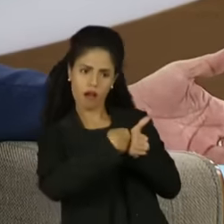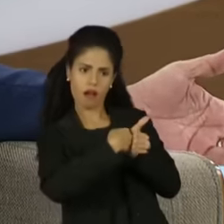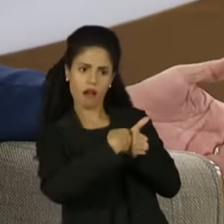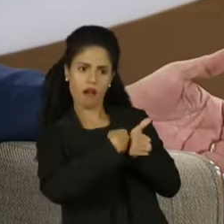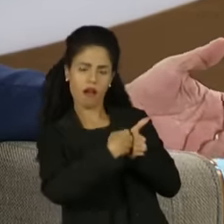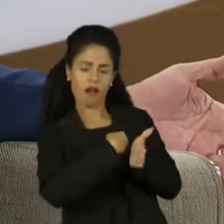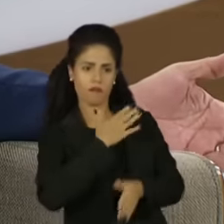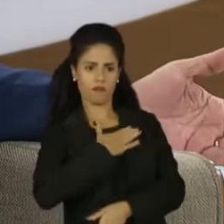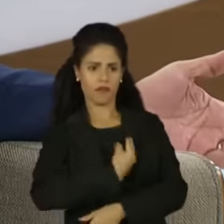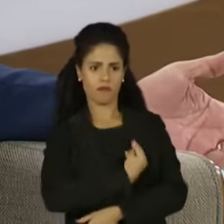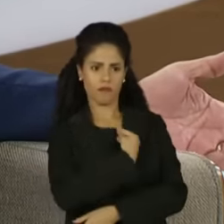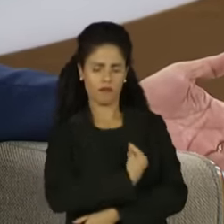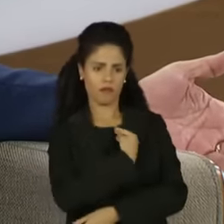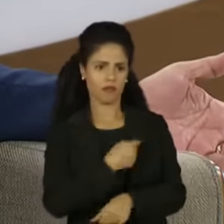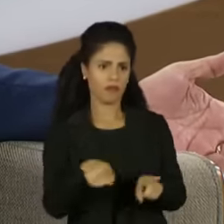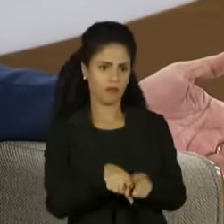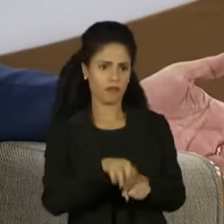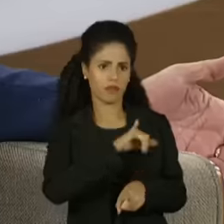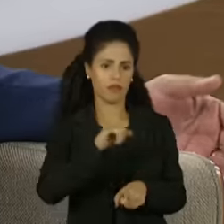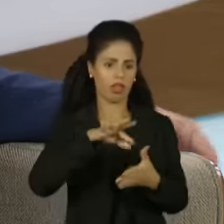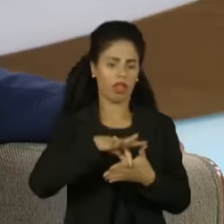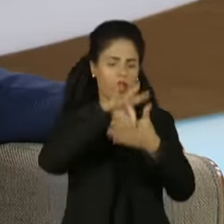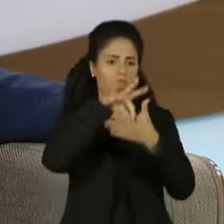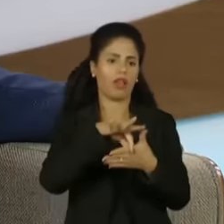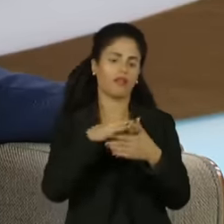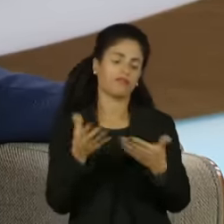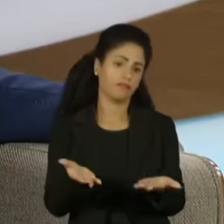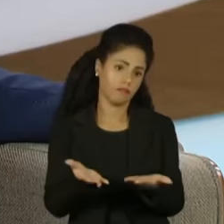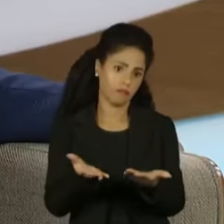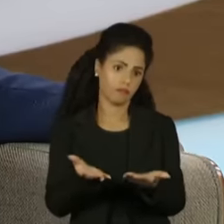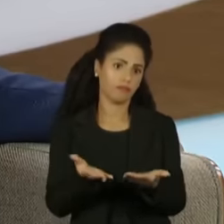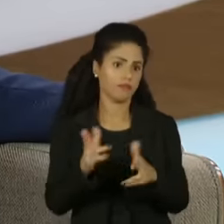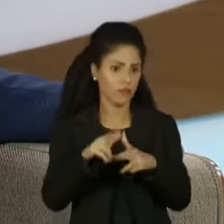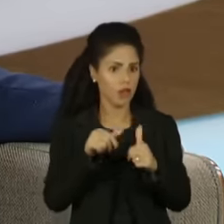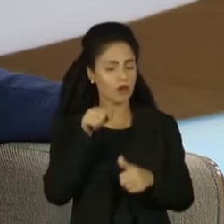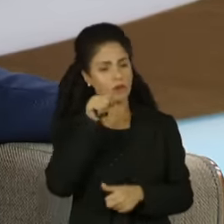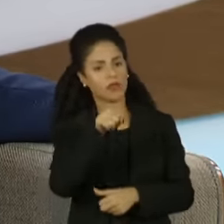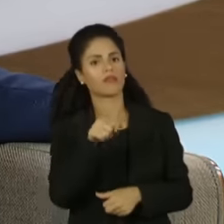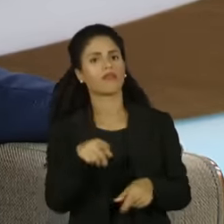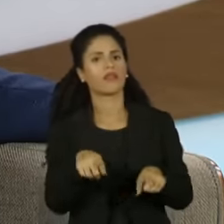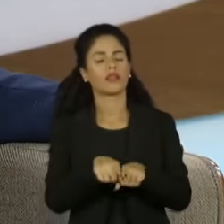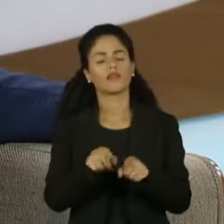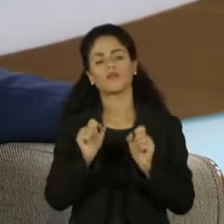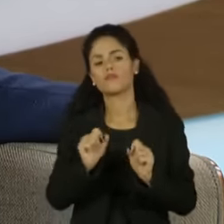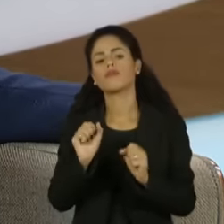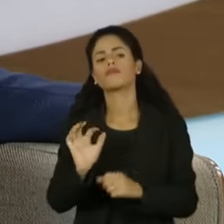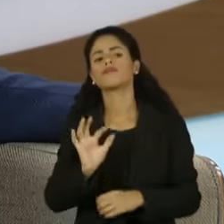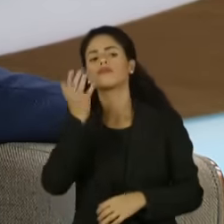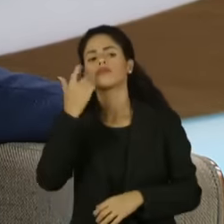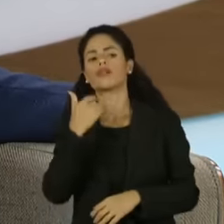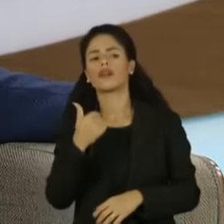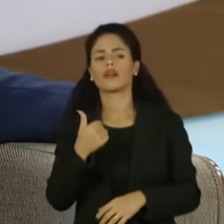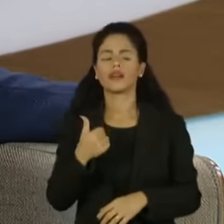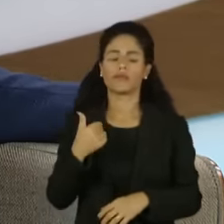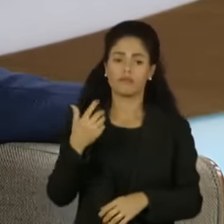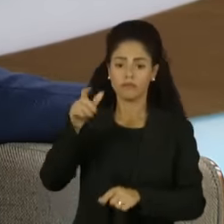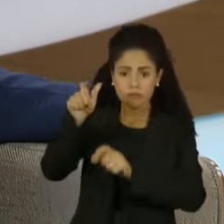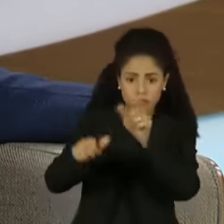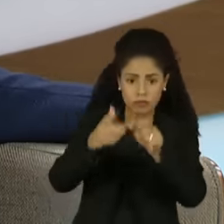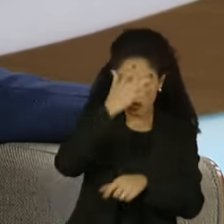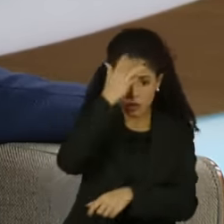e apreensão, se alguém me chamasse de líder. Ainda por cima, com uma circunstância de que esse cidadão